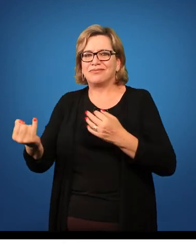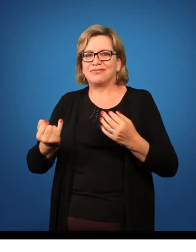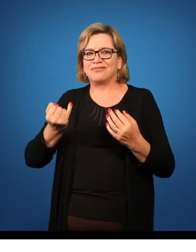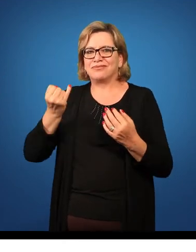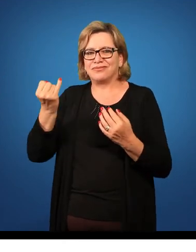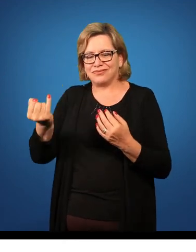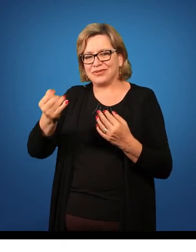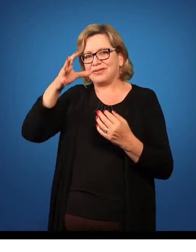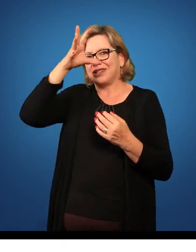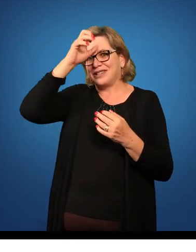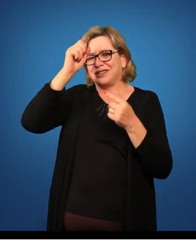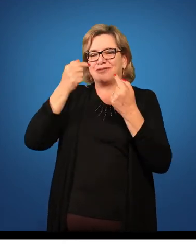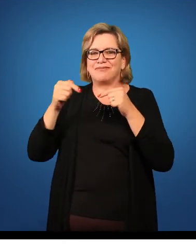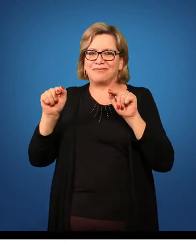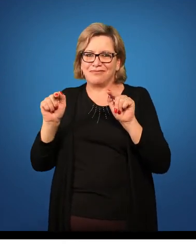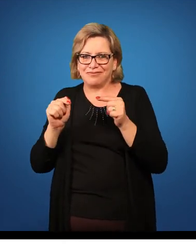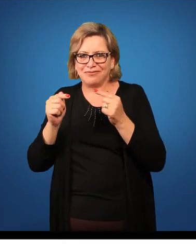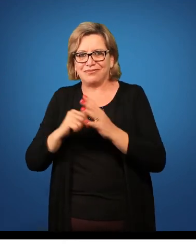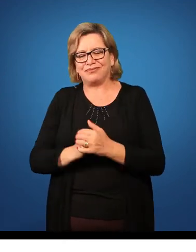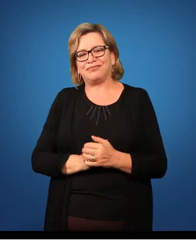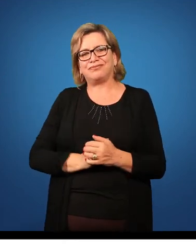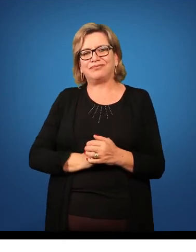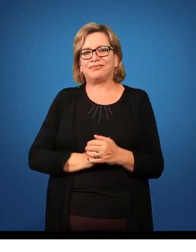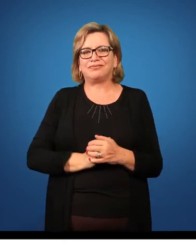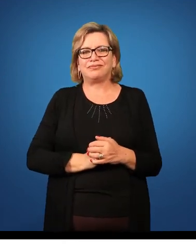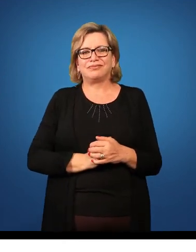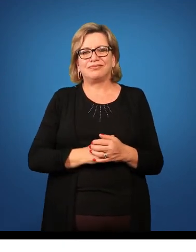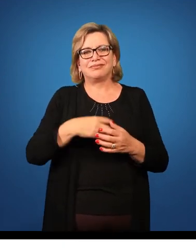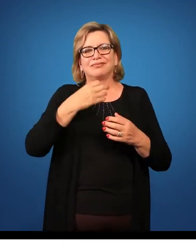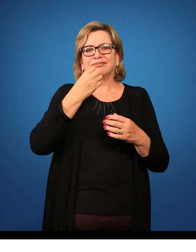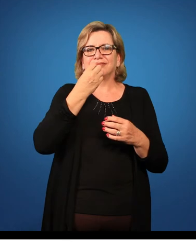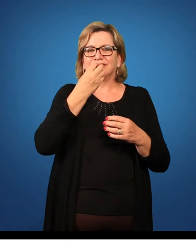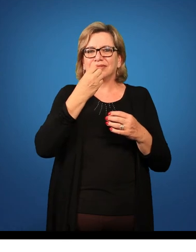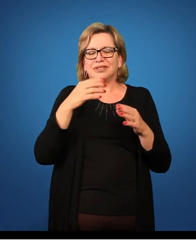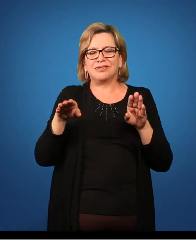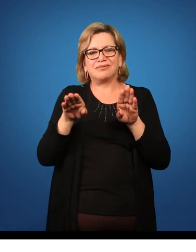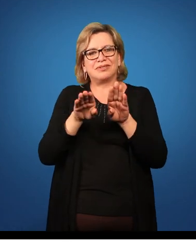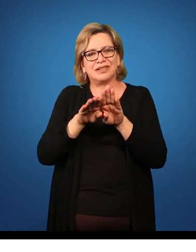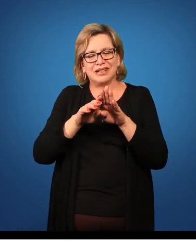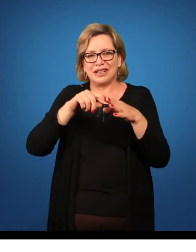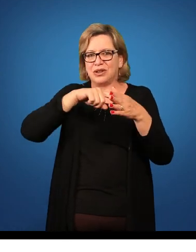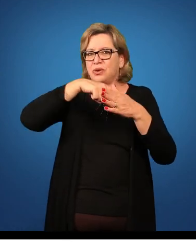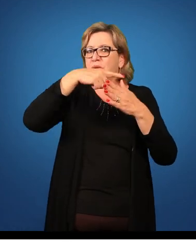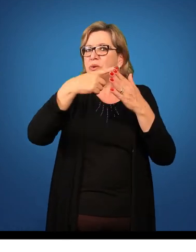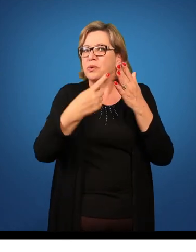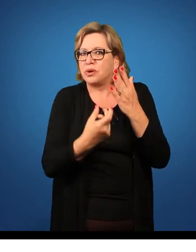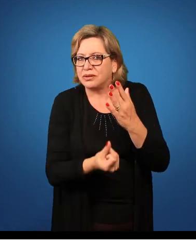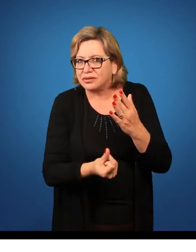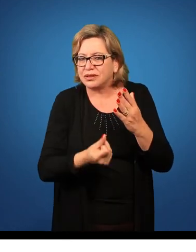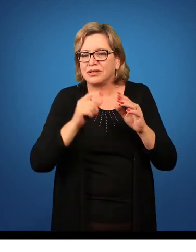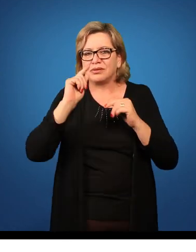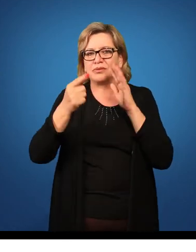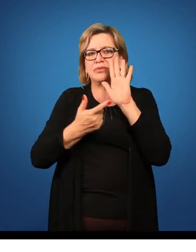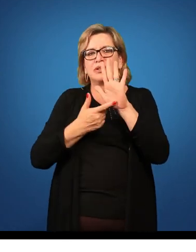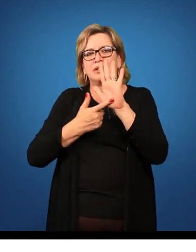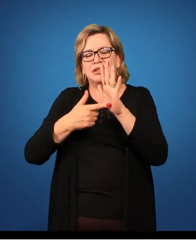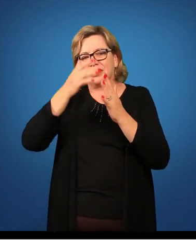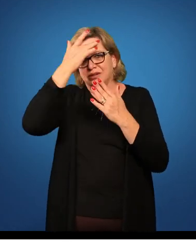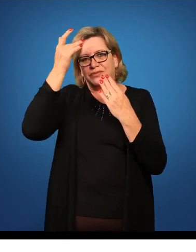aprendizagem da criança. Bom, eu trouxe esses principais